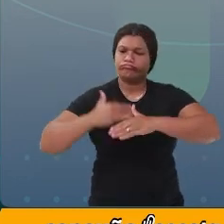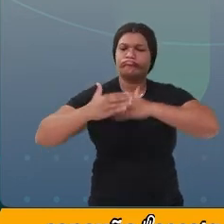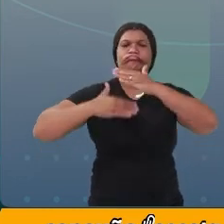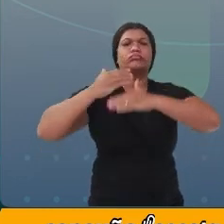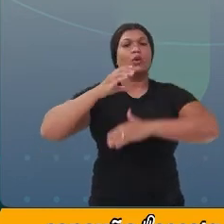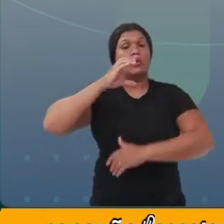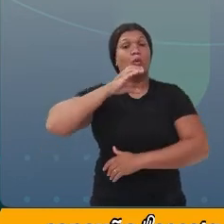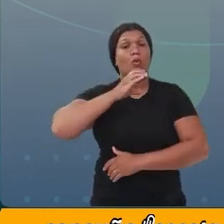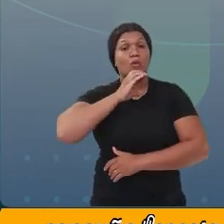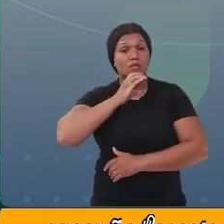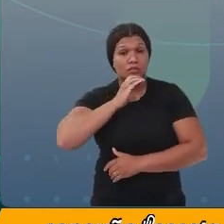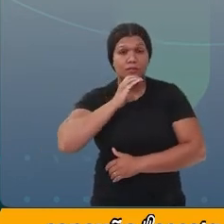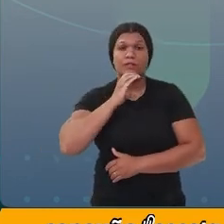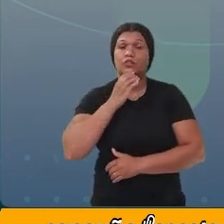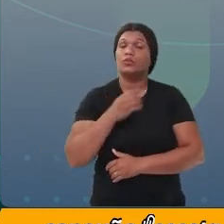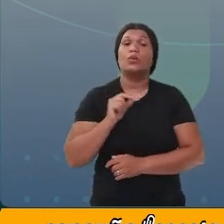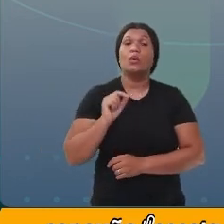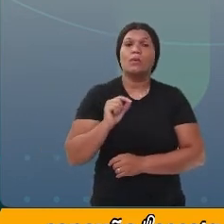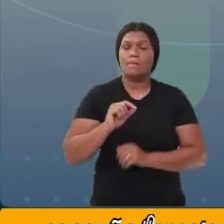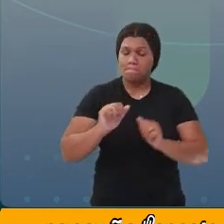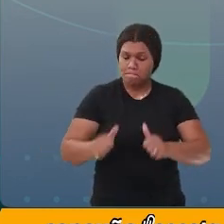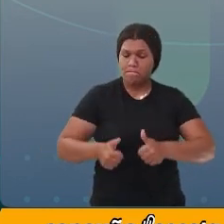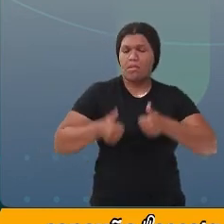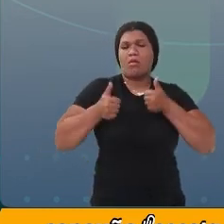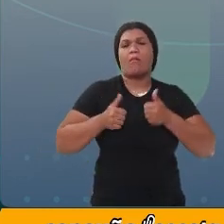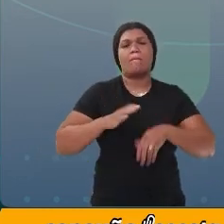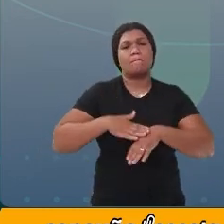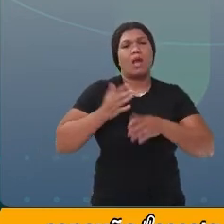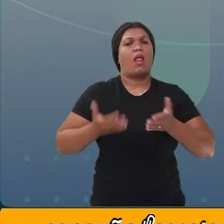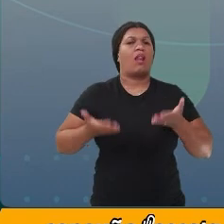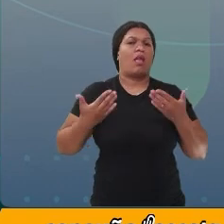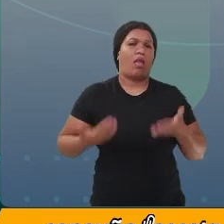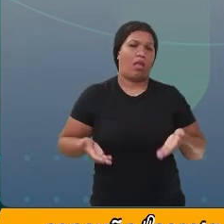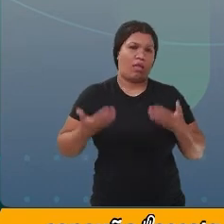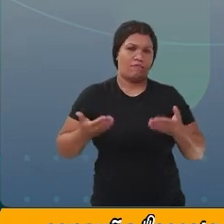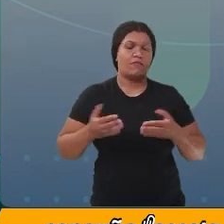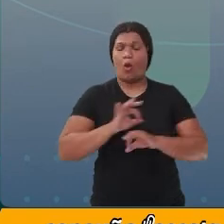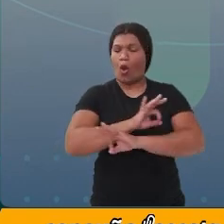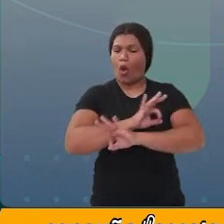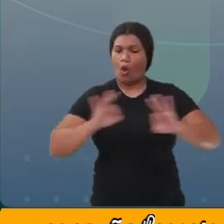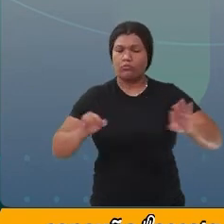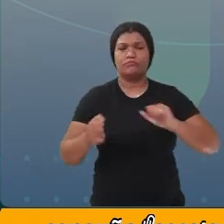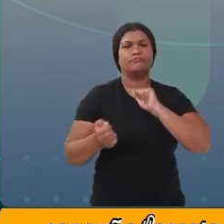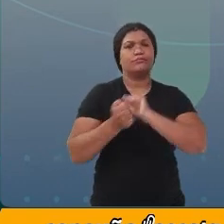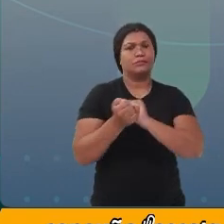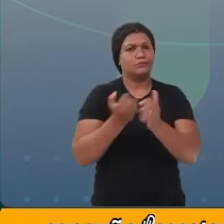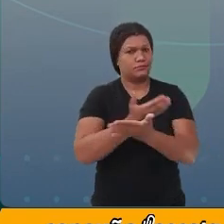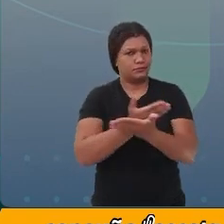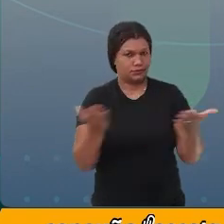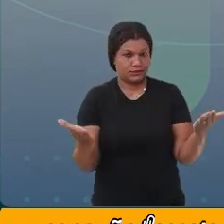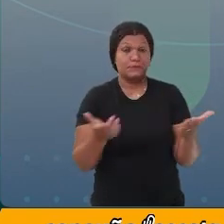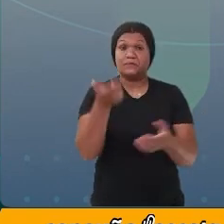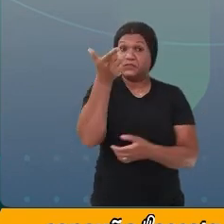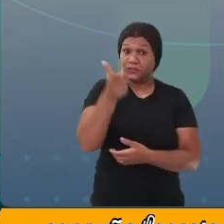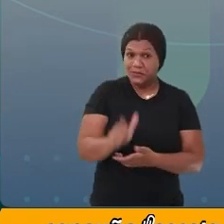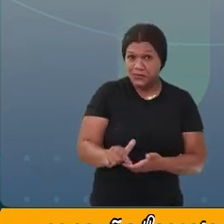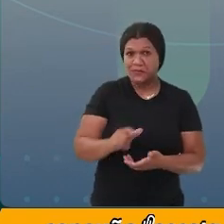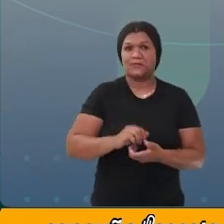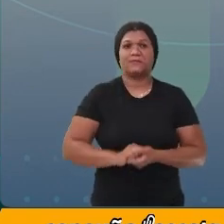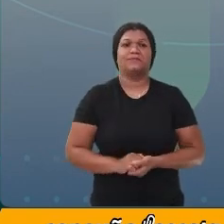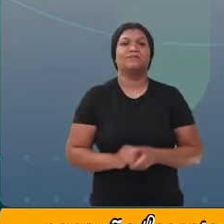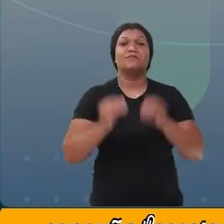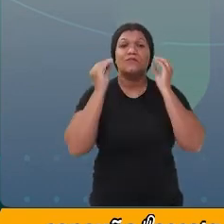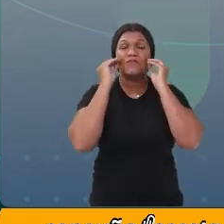conhecimento um tanto quanto mais leve. Foi ótimo estar com você, mais uma vez.